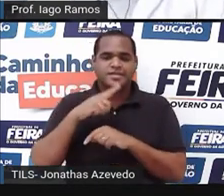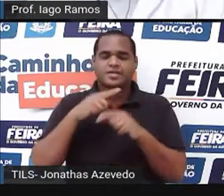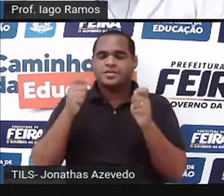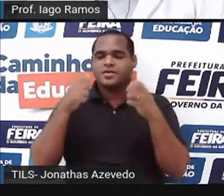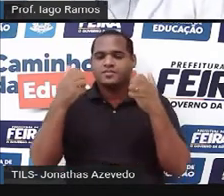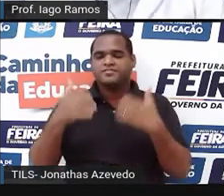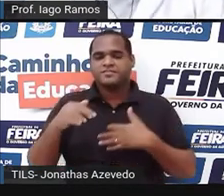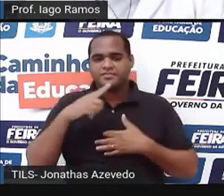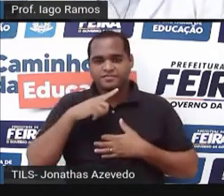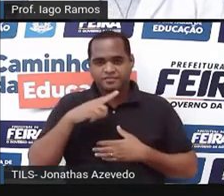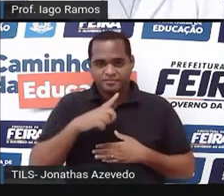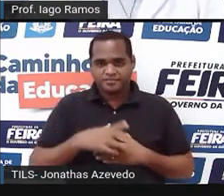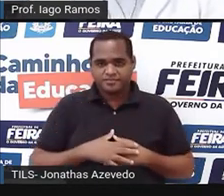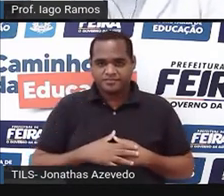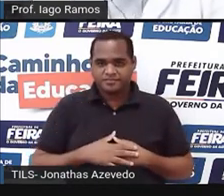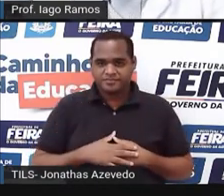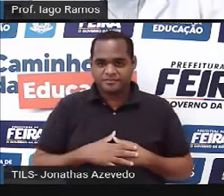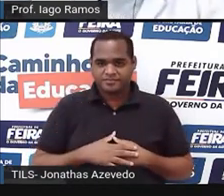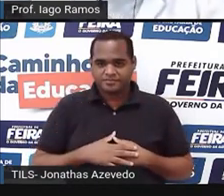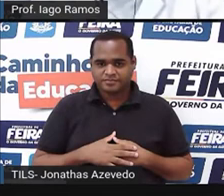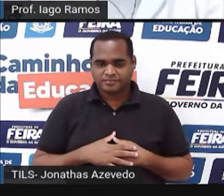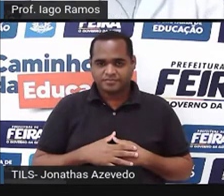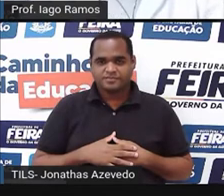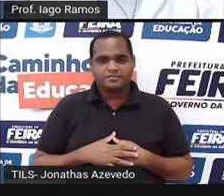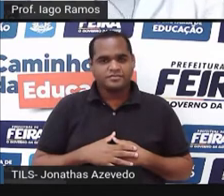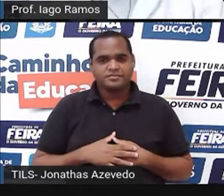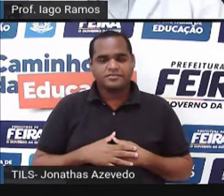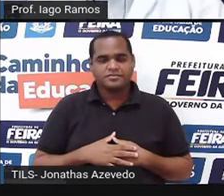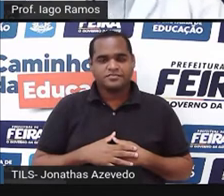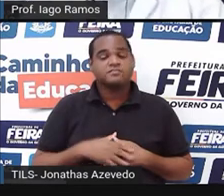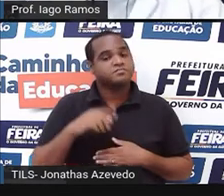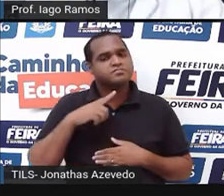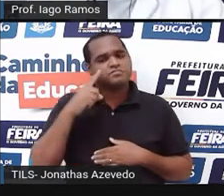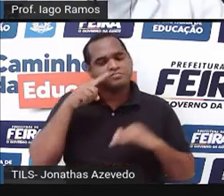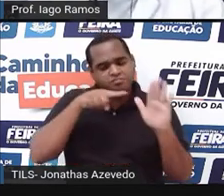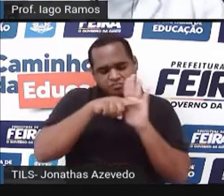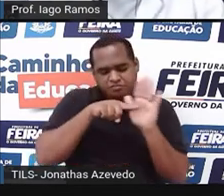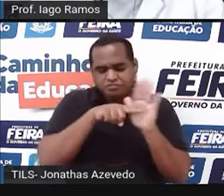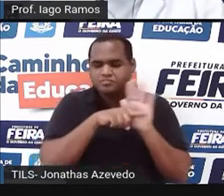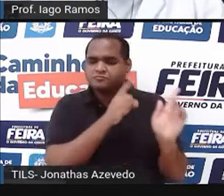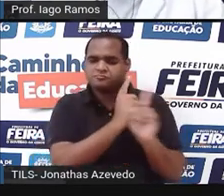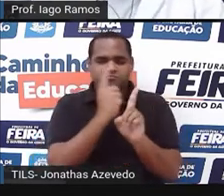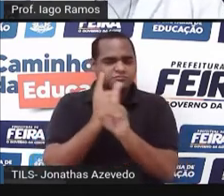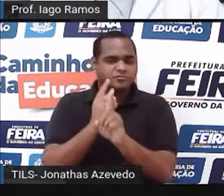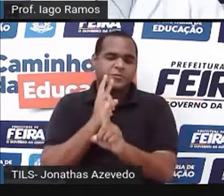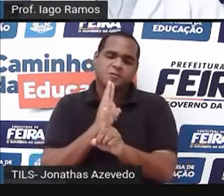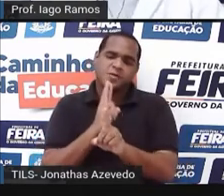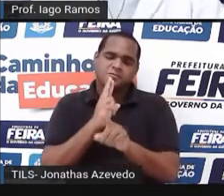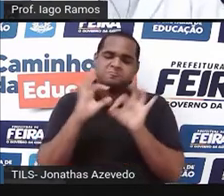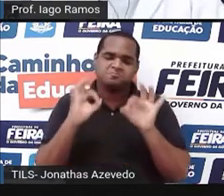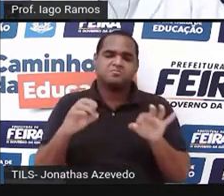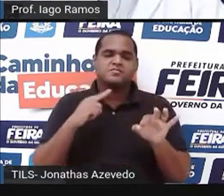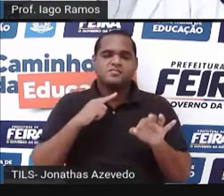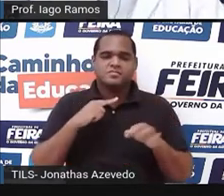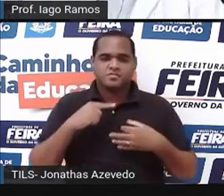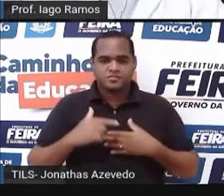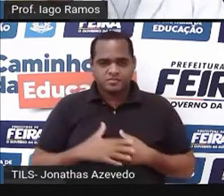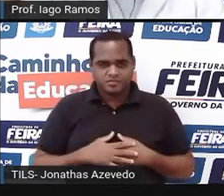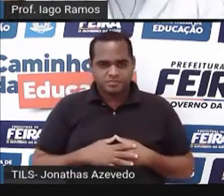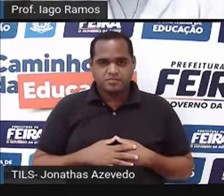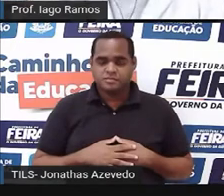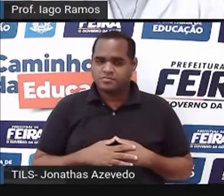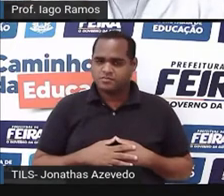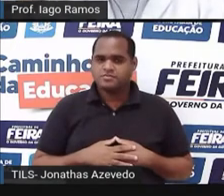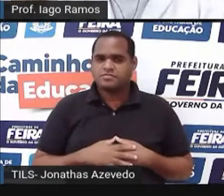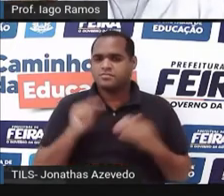Eu queria que a gente analisasse e investigasse para ir em busca dessas respostas. A primeira resposta é, aliás, a